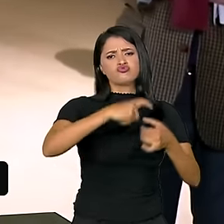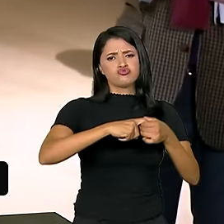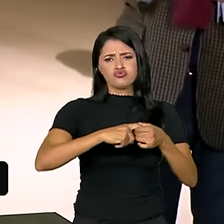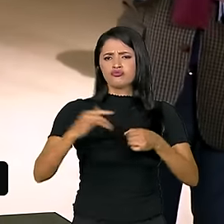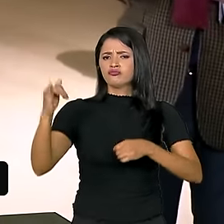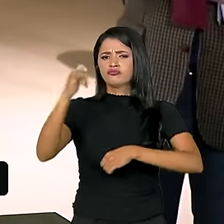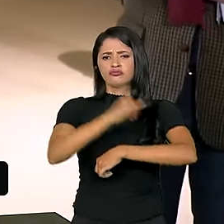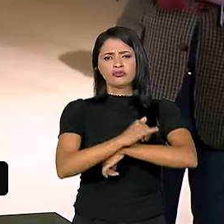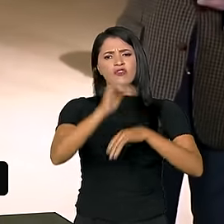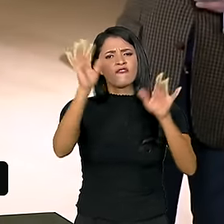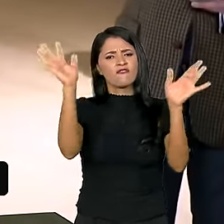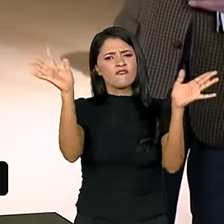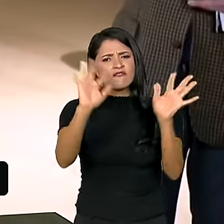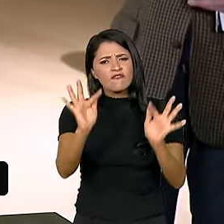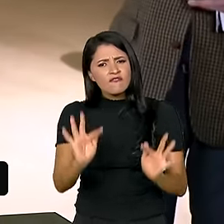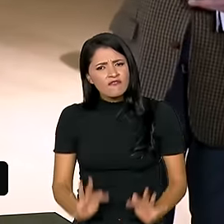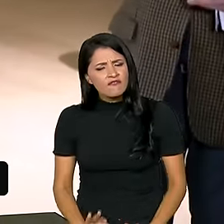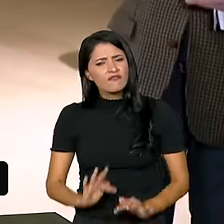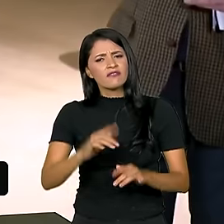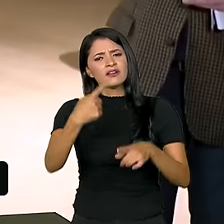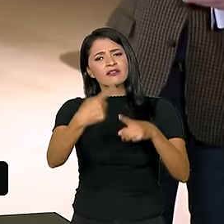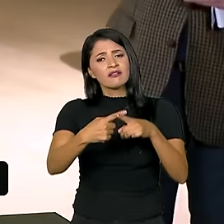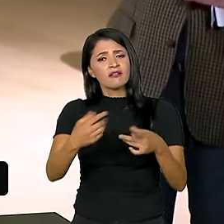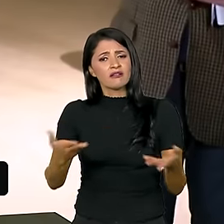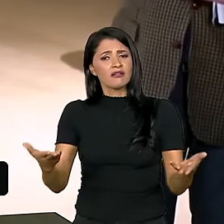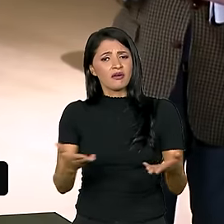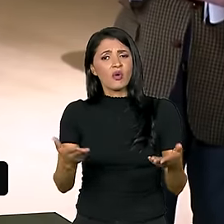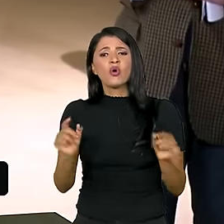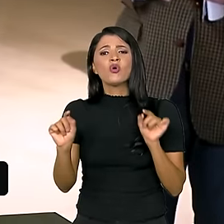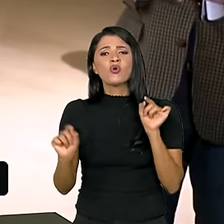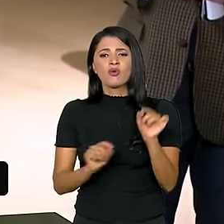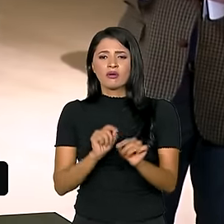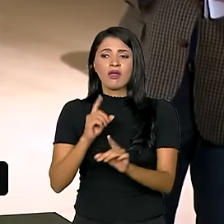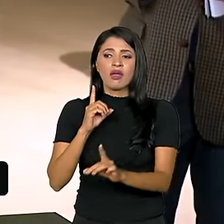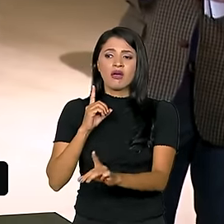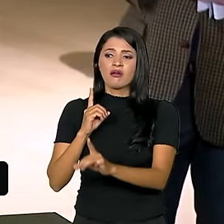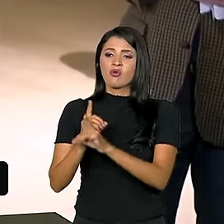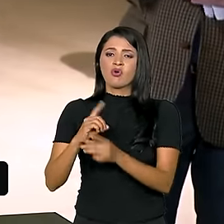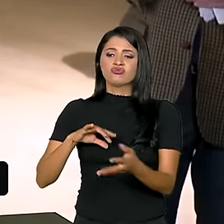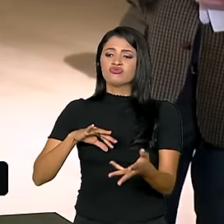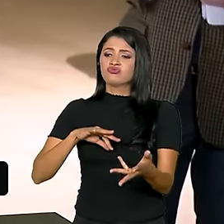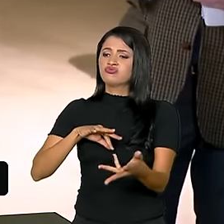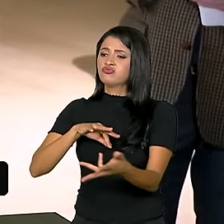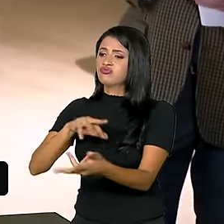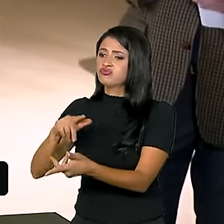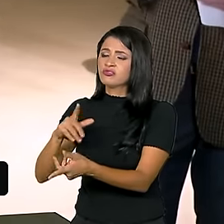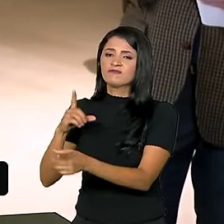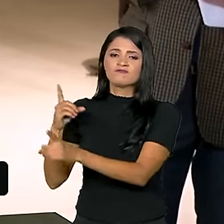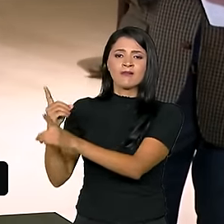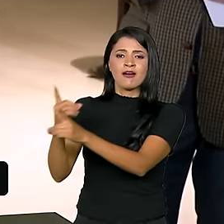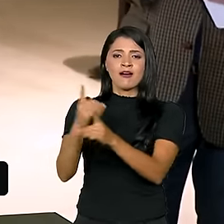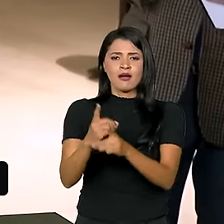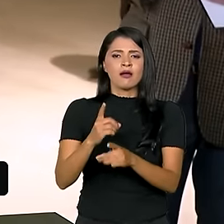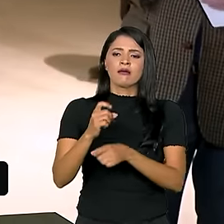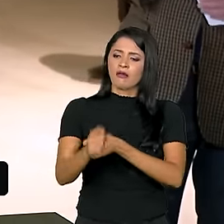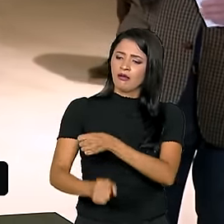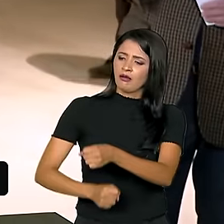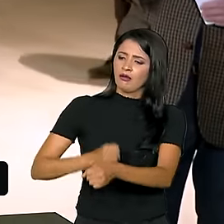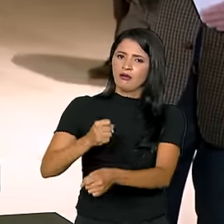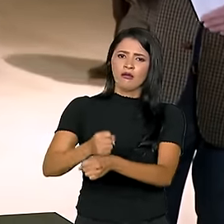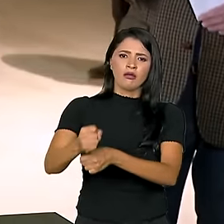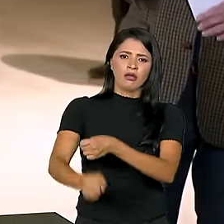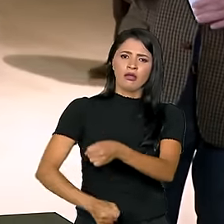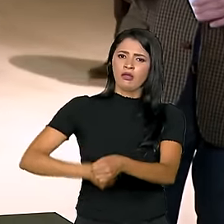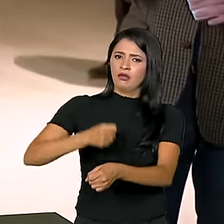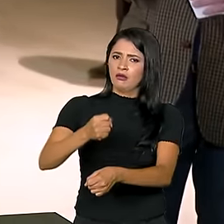Muito feliz porque nós estamos saindo de um encontro internacional que a cada ano que passa ganha